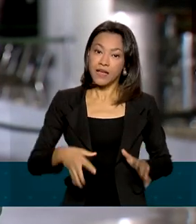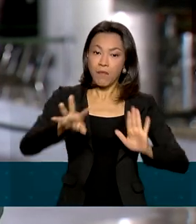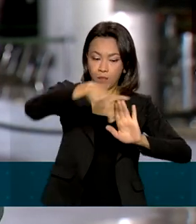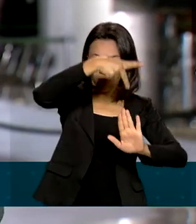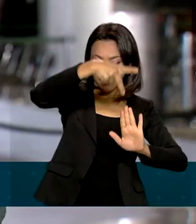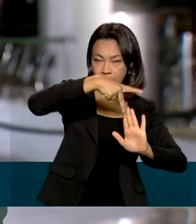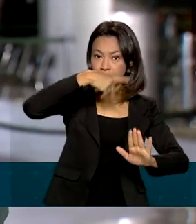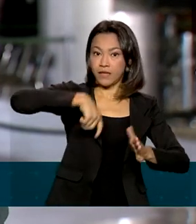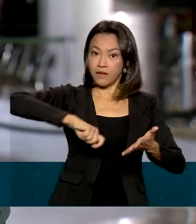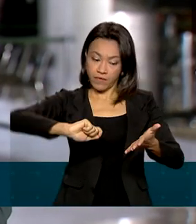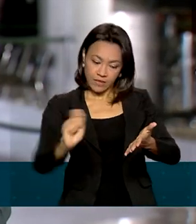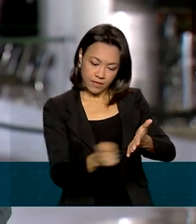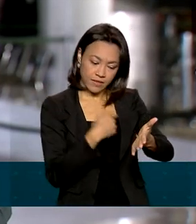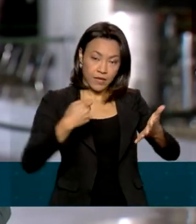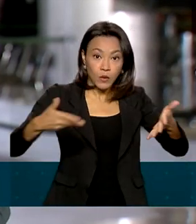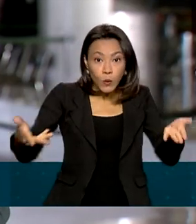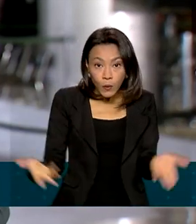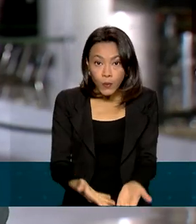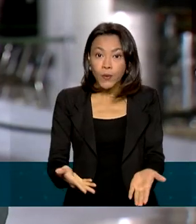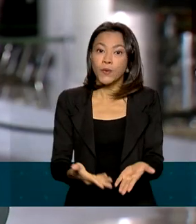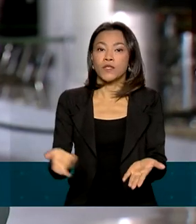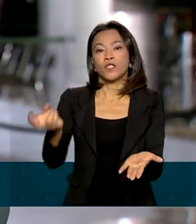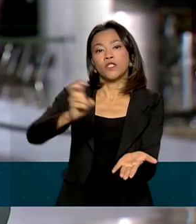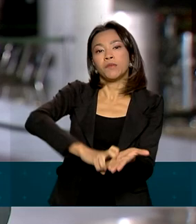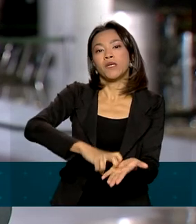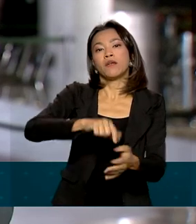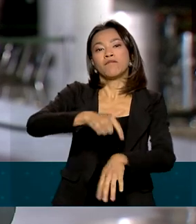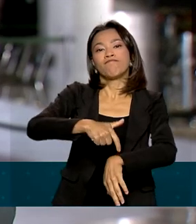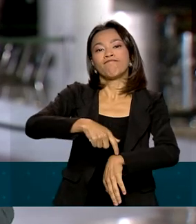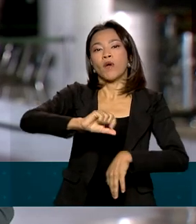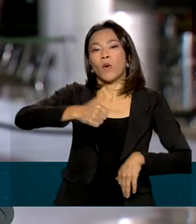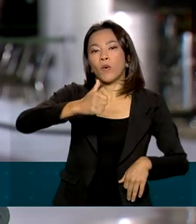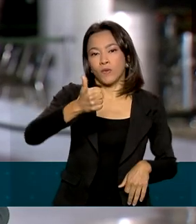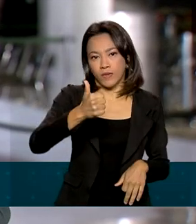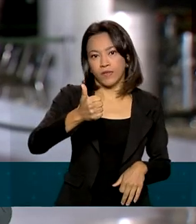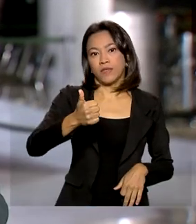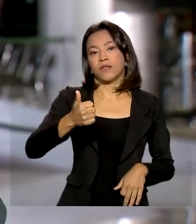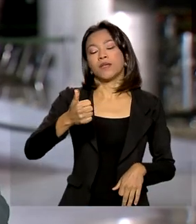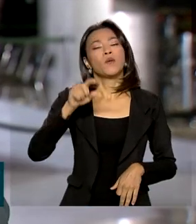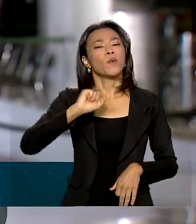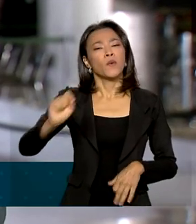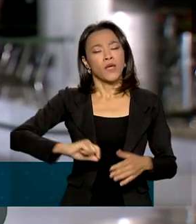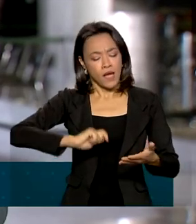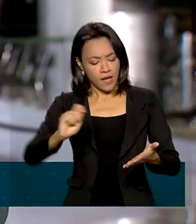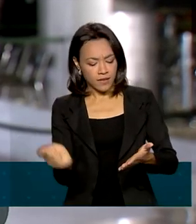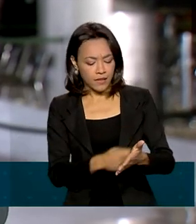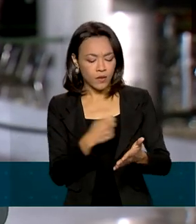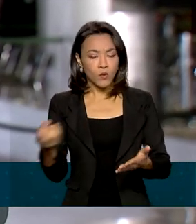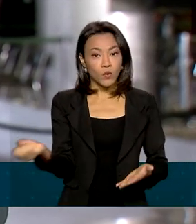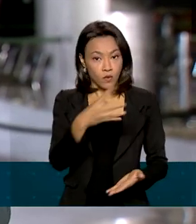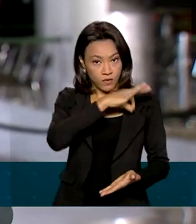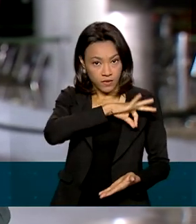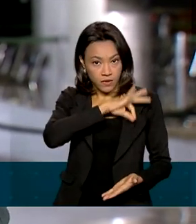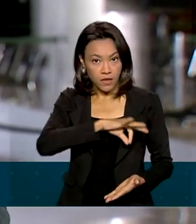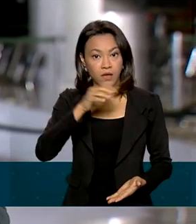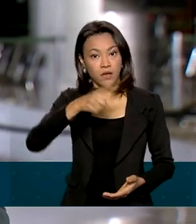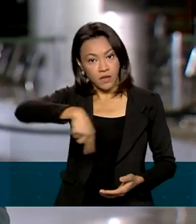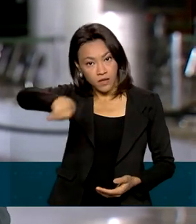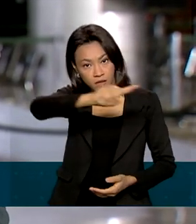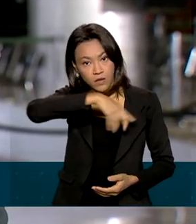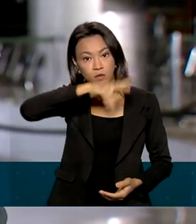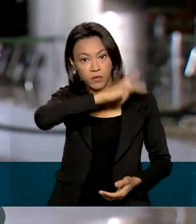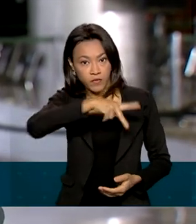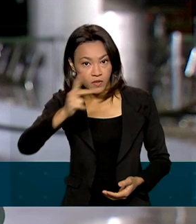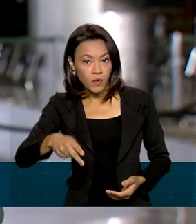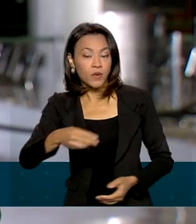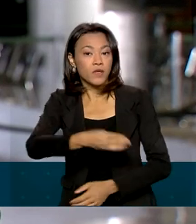assinada hoje aqui no Palácio do Planalto, às 11 da manhã. E ela prevê a assinatura do novo piso salarial dos professores